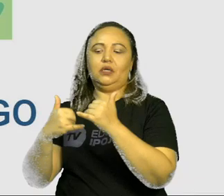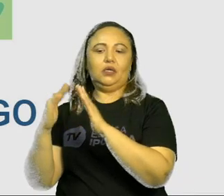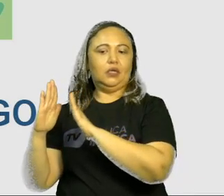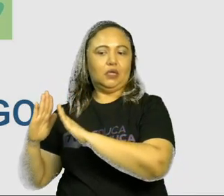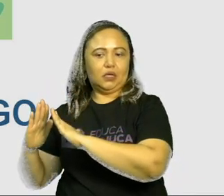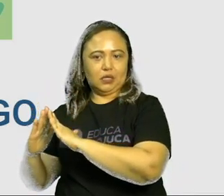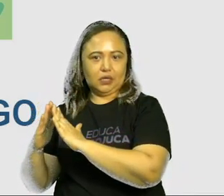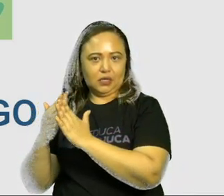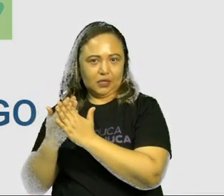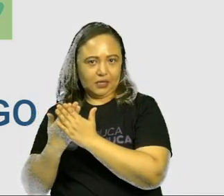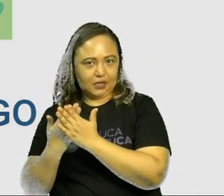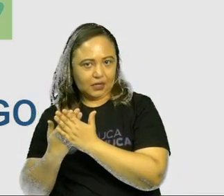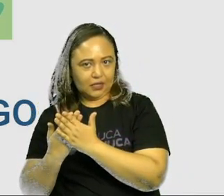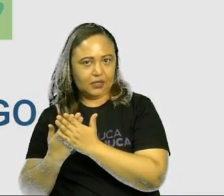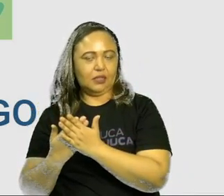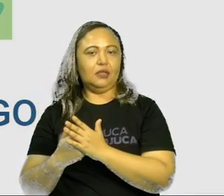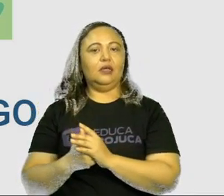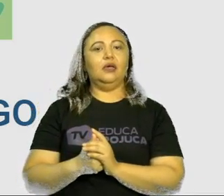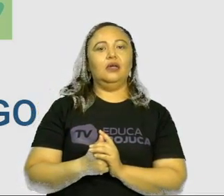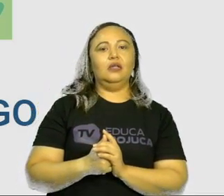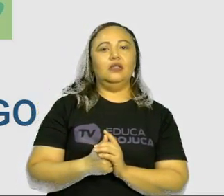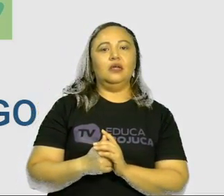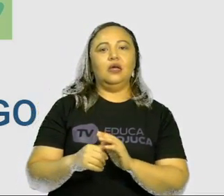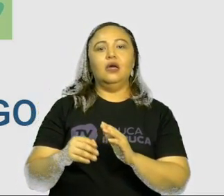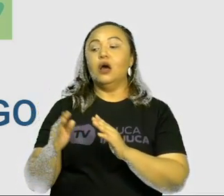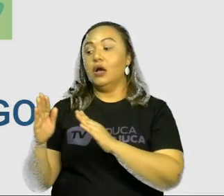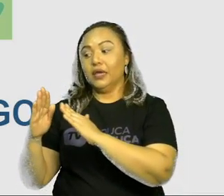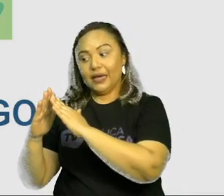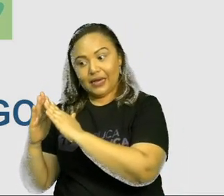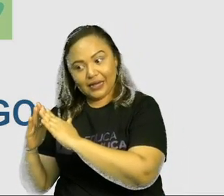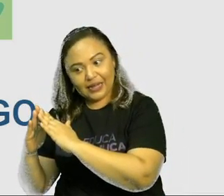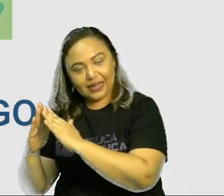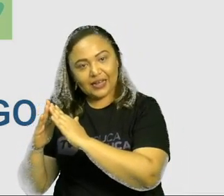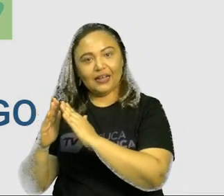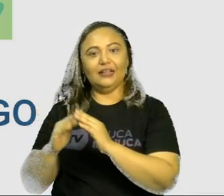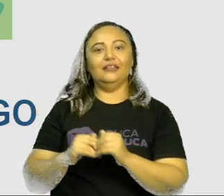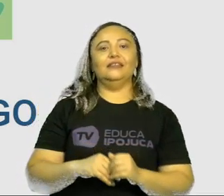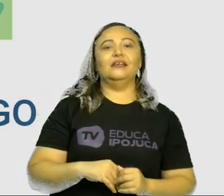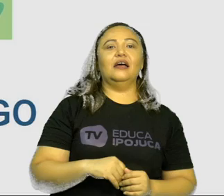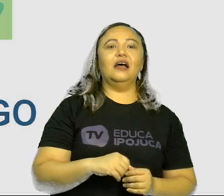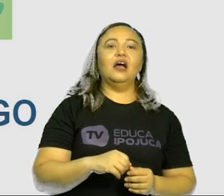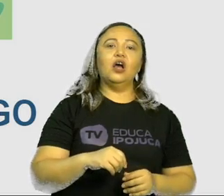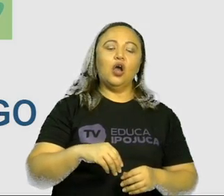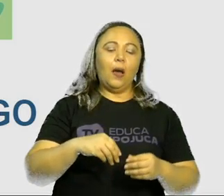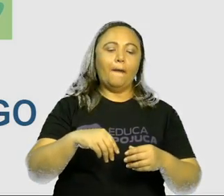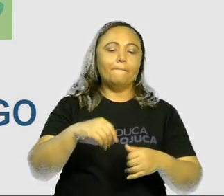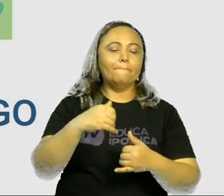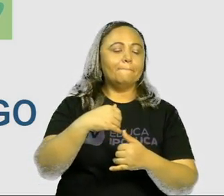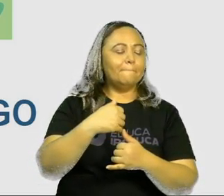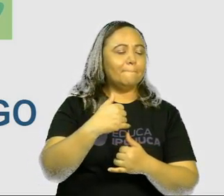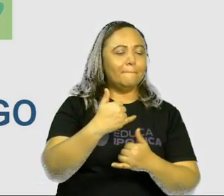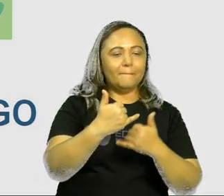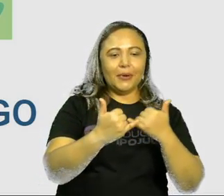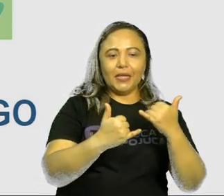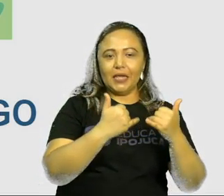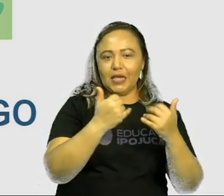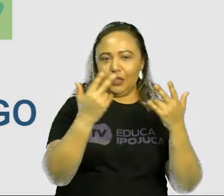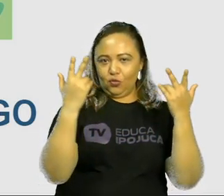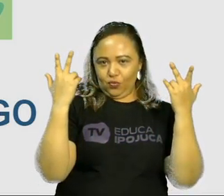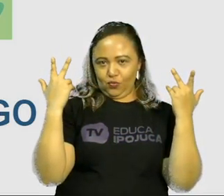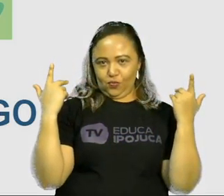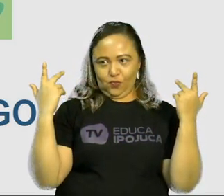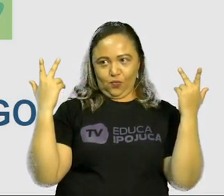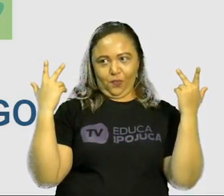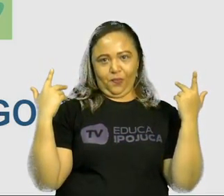casa, que vai de uma brincadeira de roda, de uma peteca, de coisas que a gente faz. E